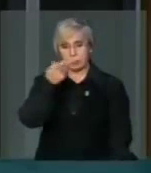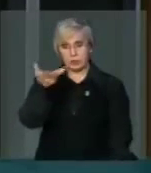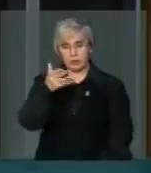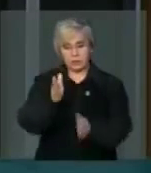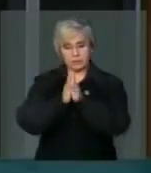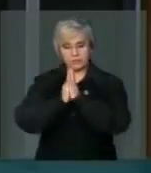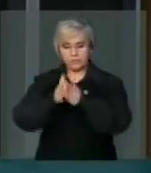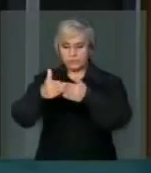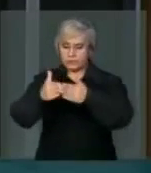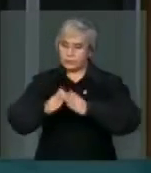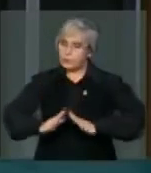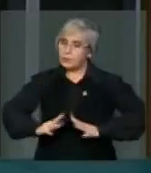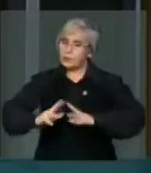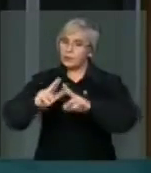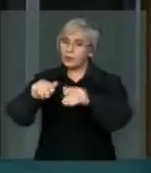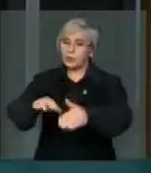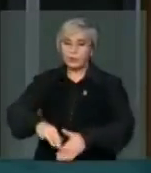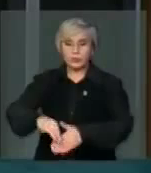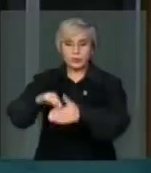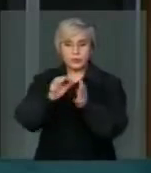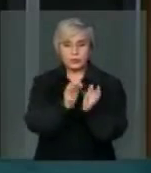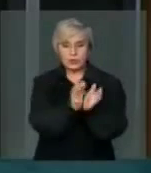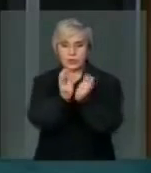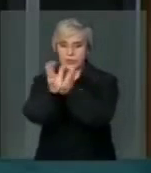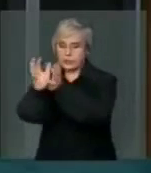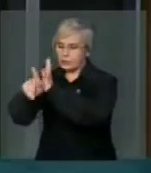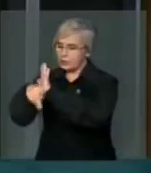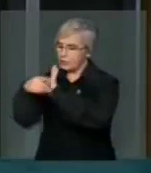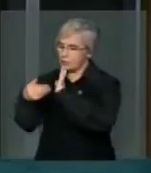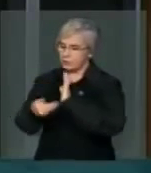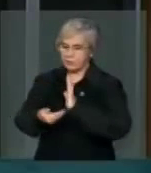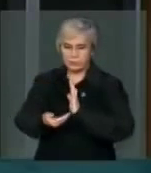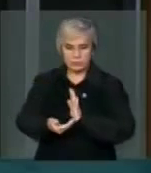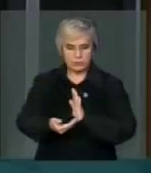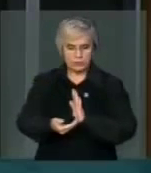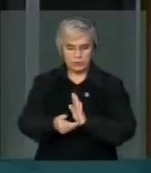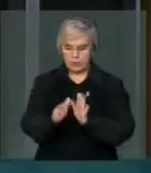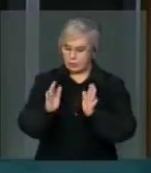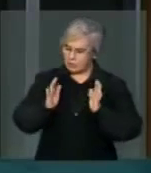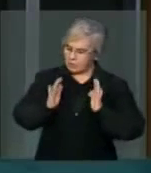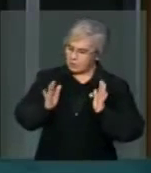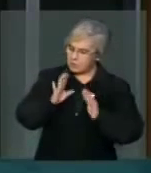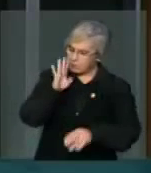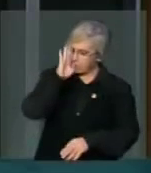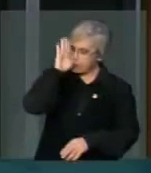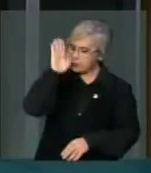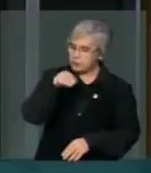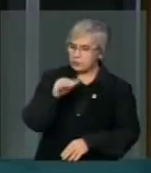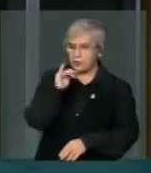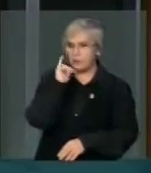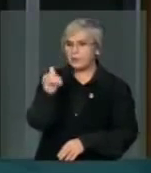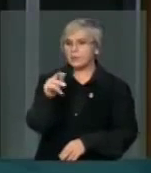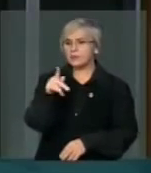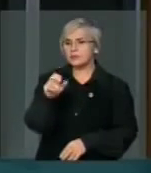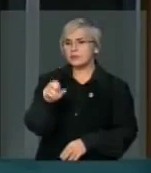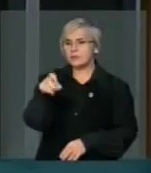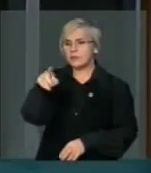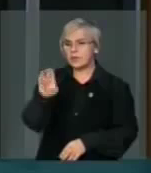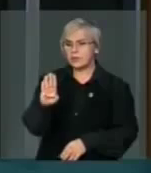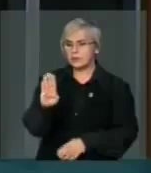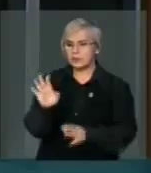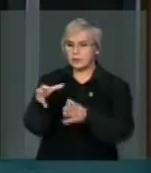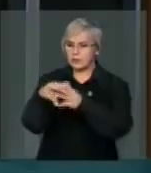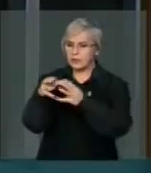apelo a todos os líderes partidários. Particularmente, quero me dirigir ao PSDB. Ao